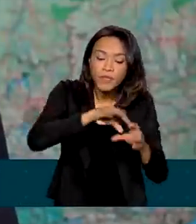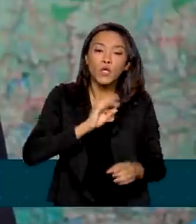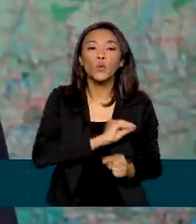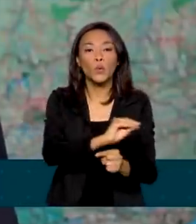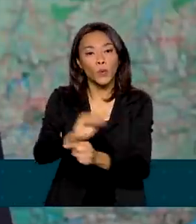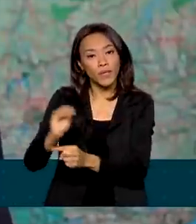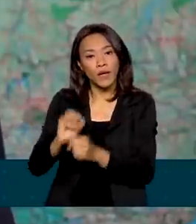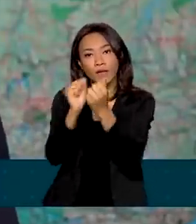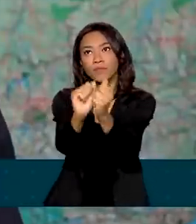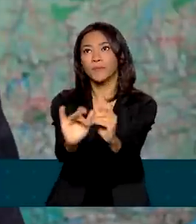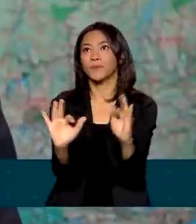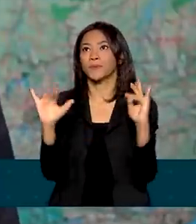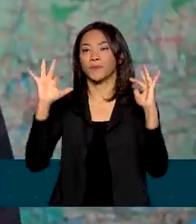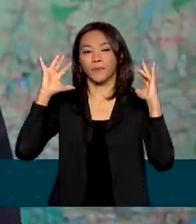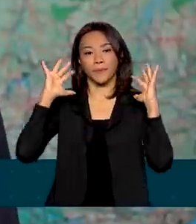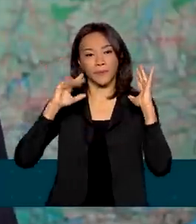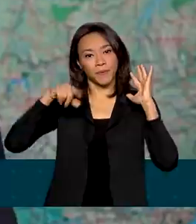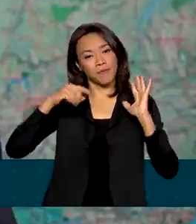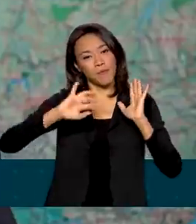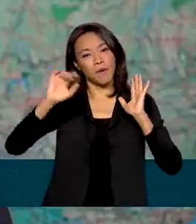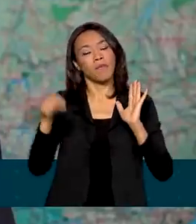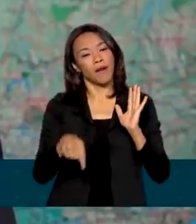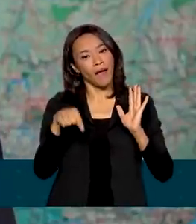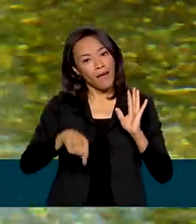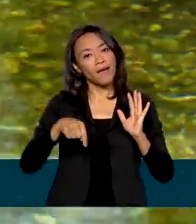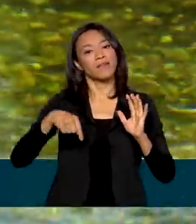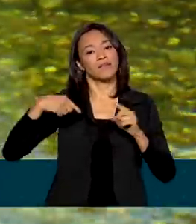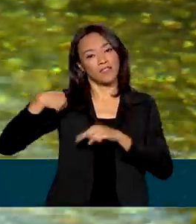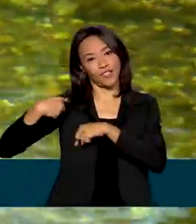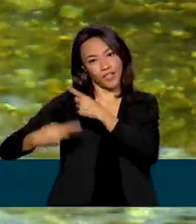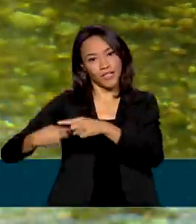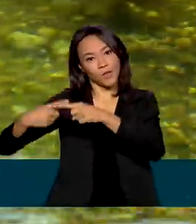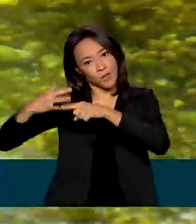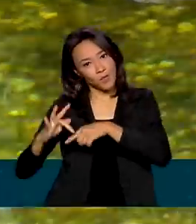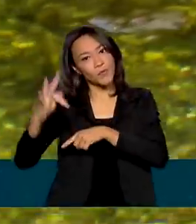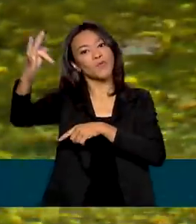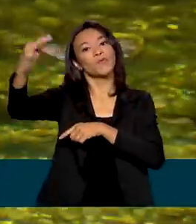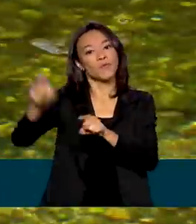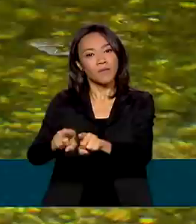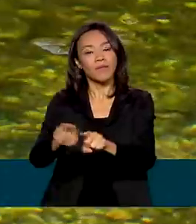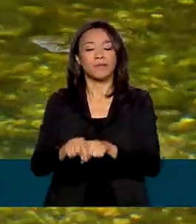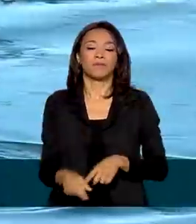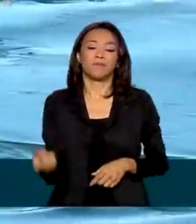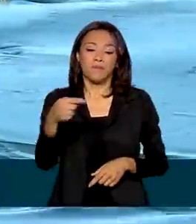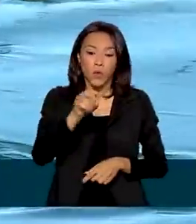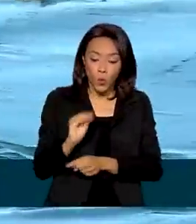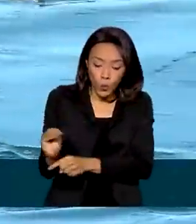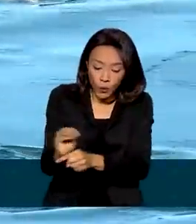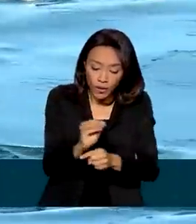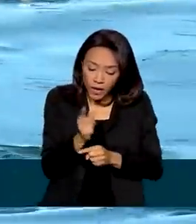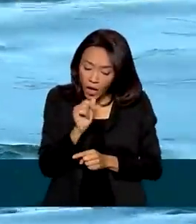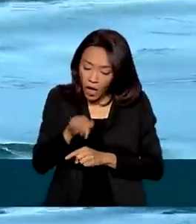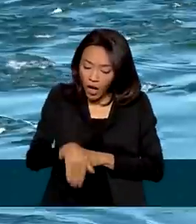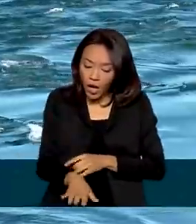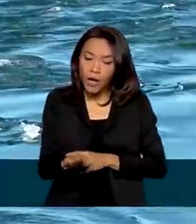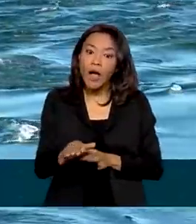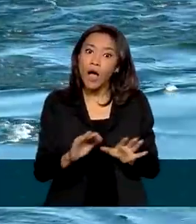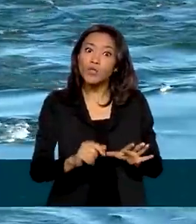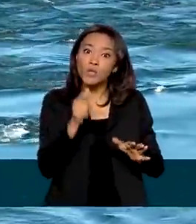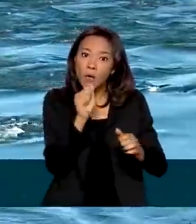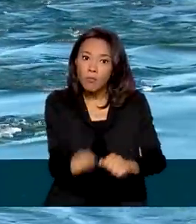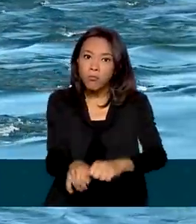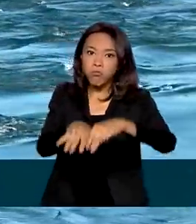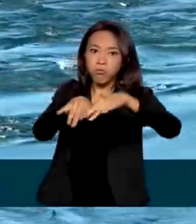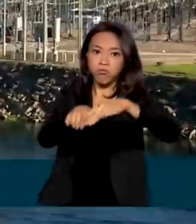ambiente como um legado para essa e para as futuras gerações. A preservação das nascentes também ajuda a aumentar o volume de água dos